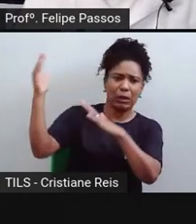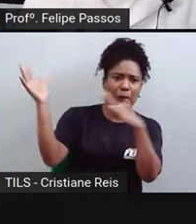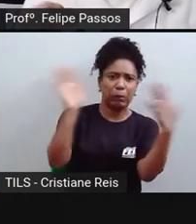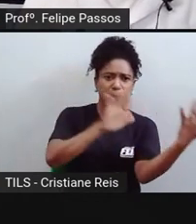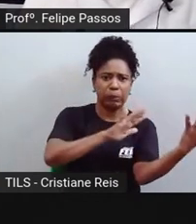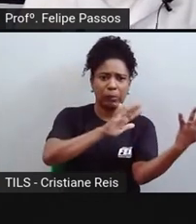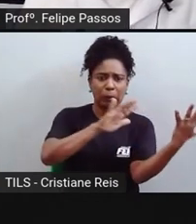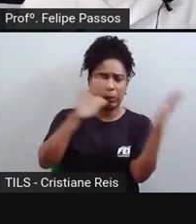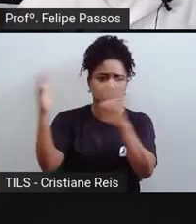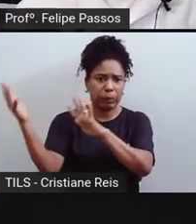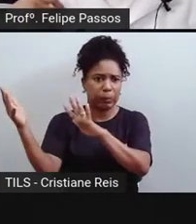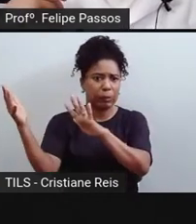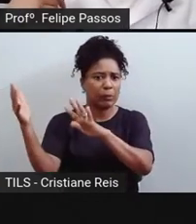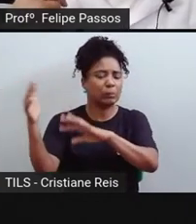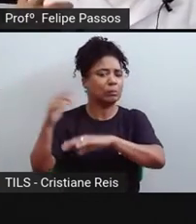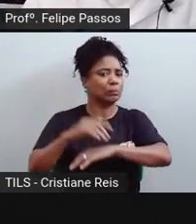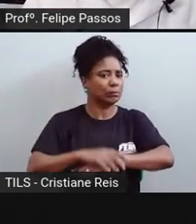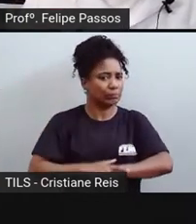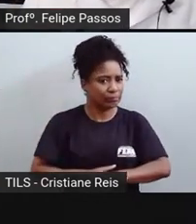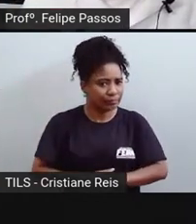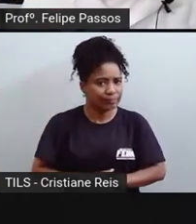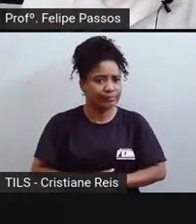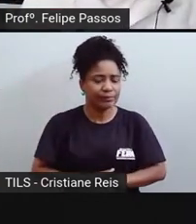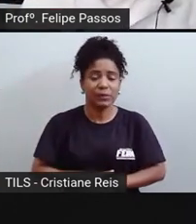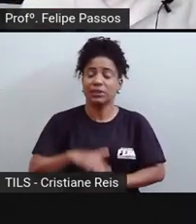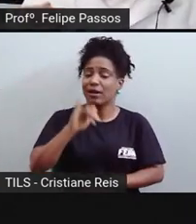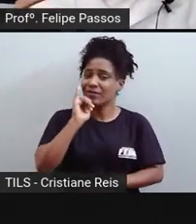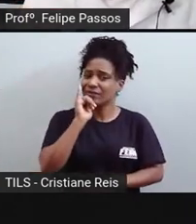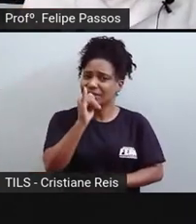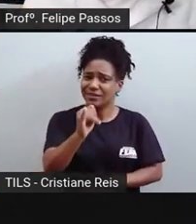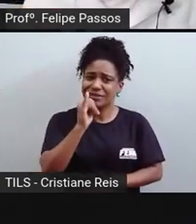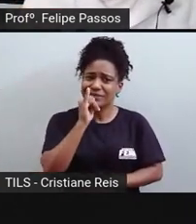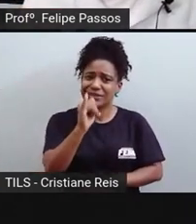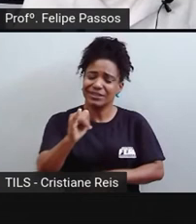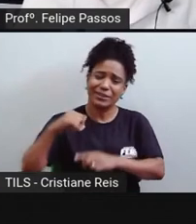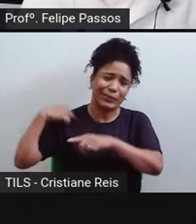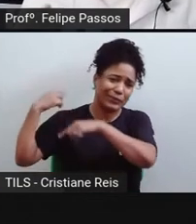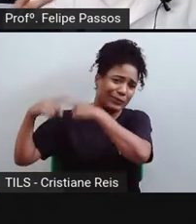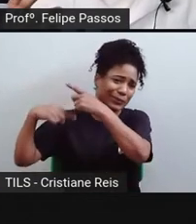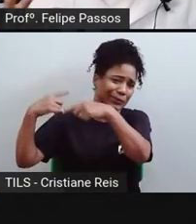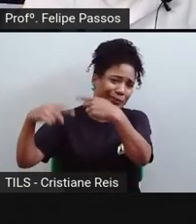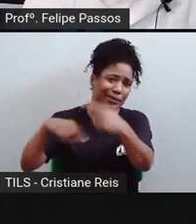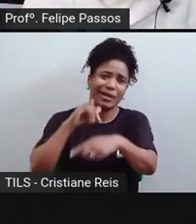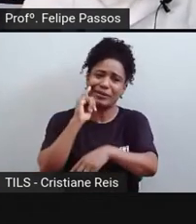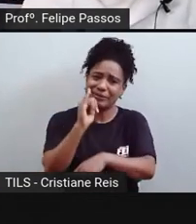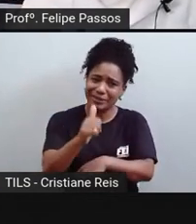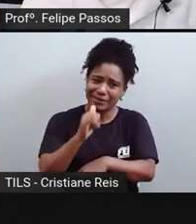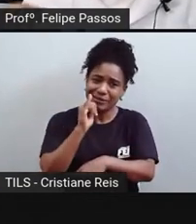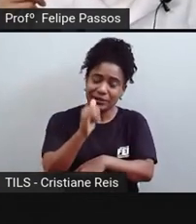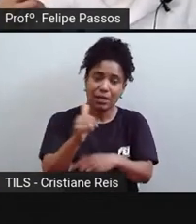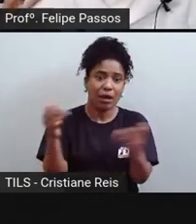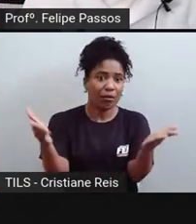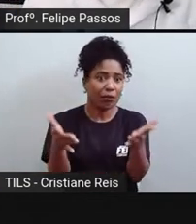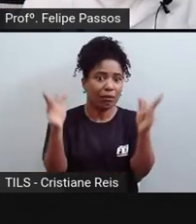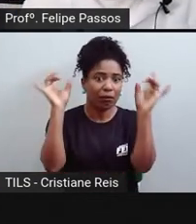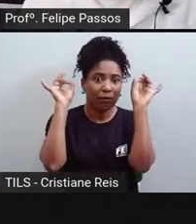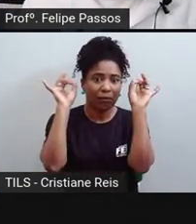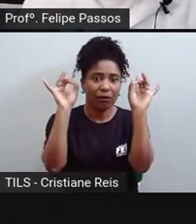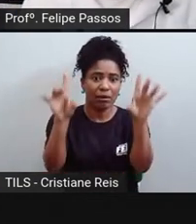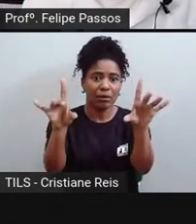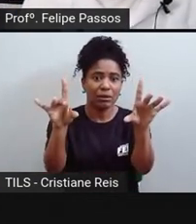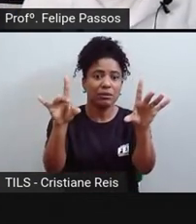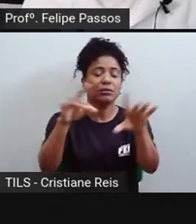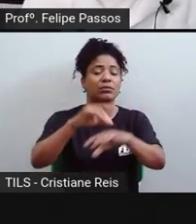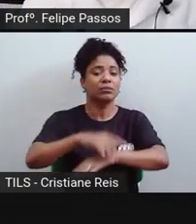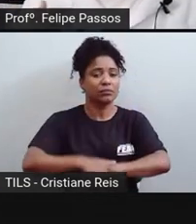ela está acontecendo, vem sendo avisado há décadas, e a gente está observando, estamos passando